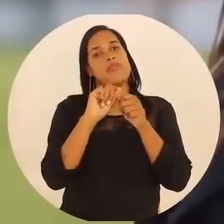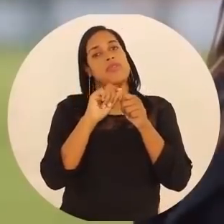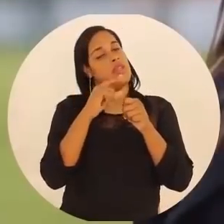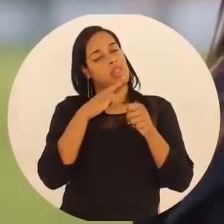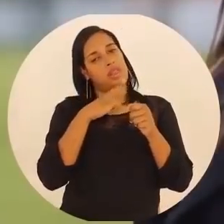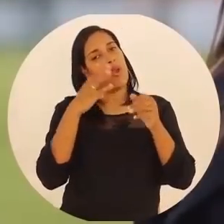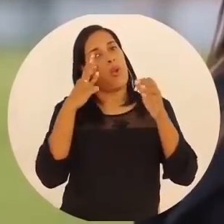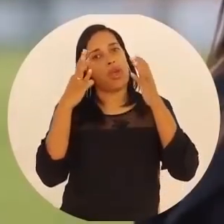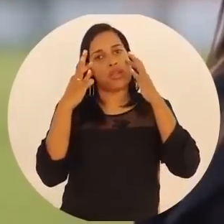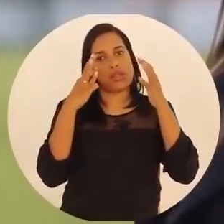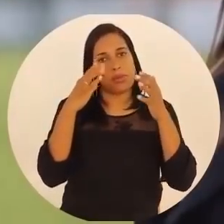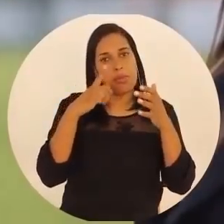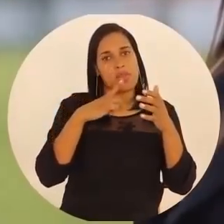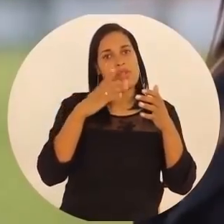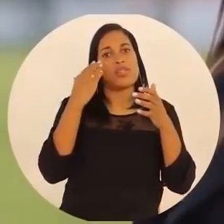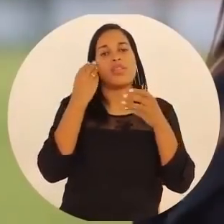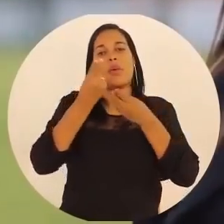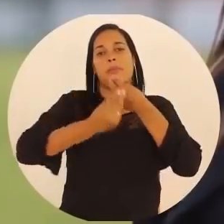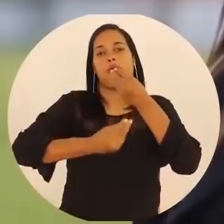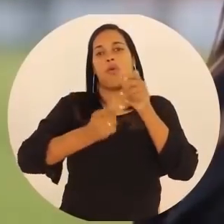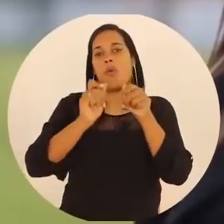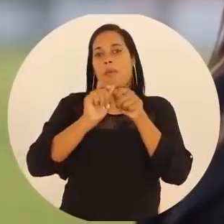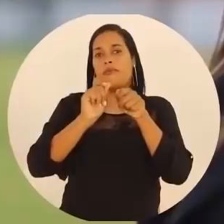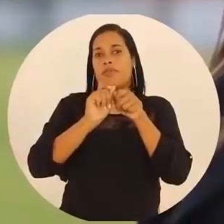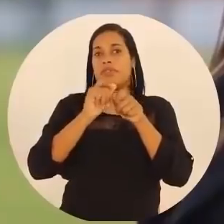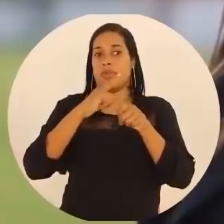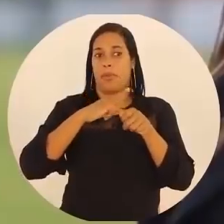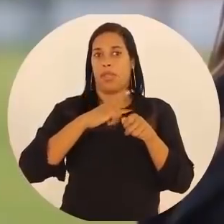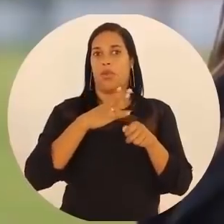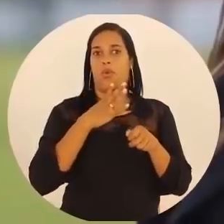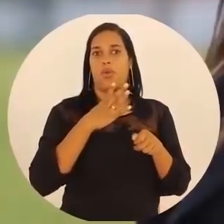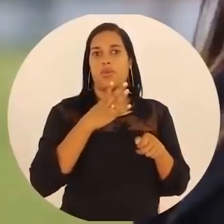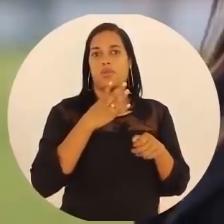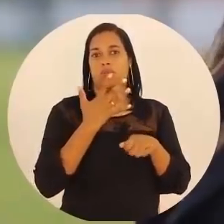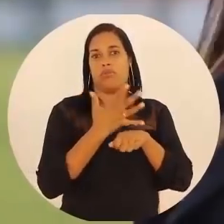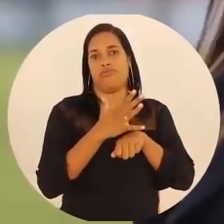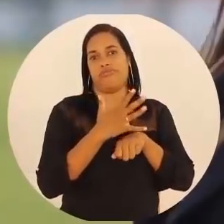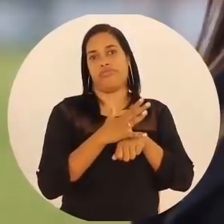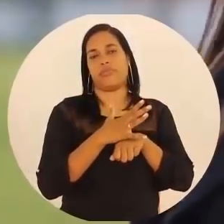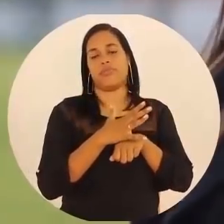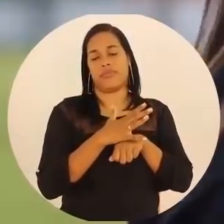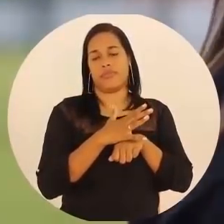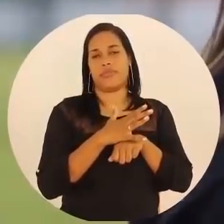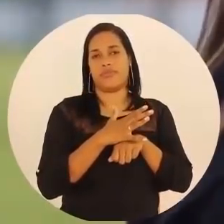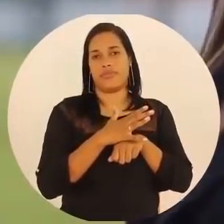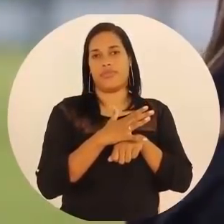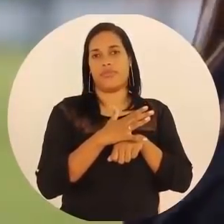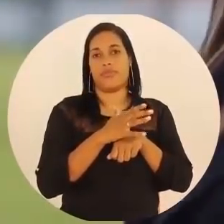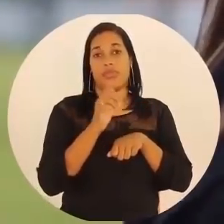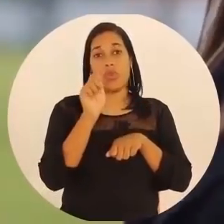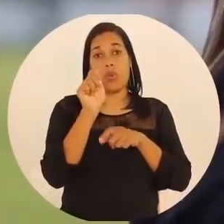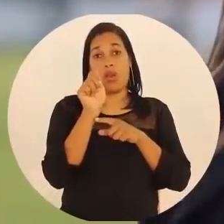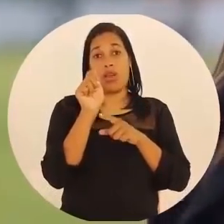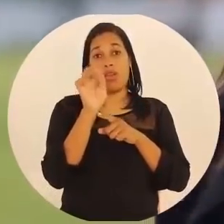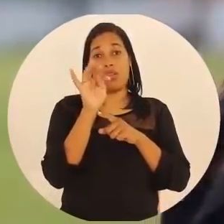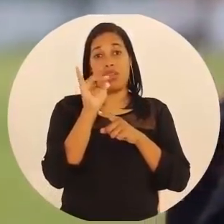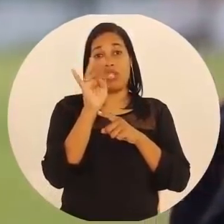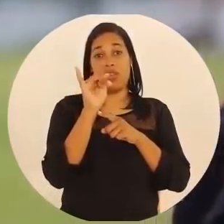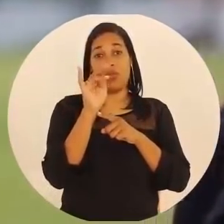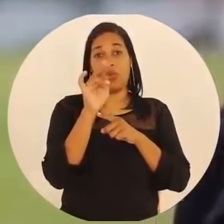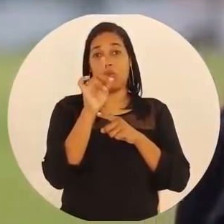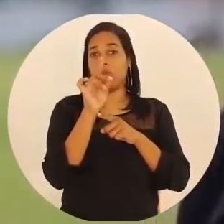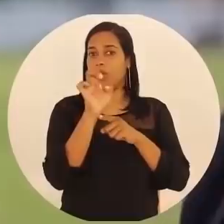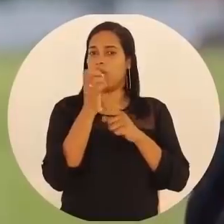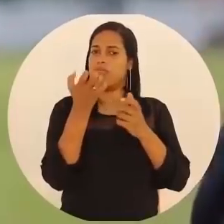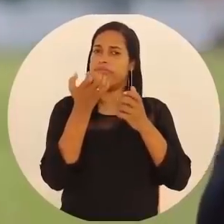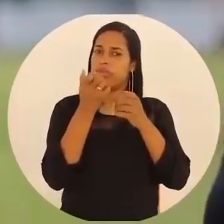conhecimento e você sabe como fazer para pôr aquele conhecimento em prática. E o A, de atitude, é